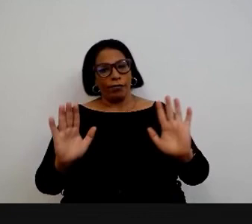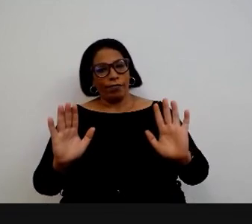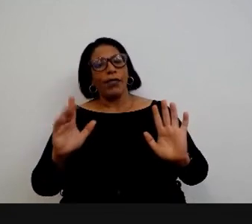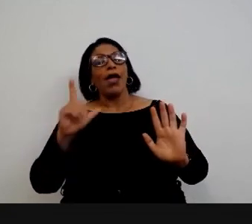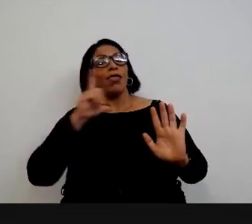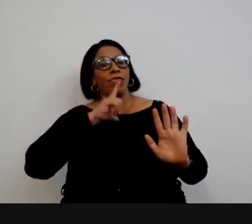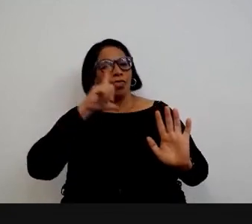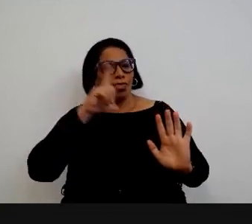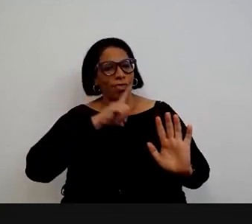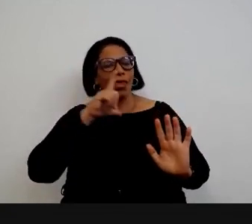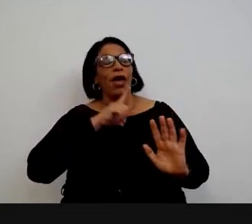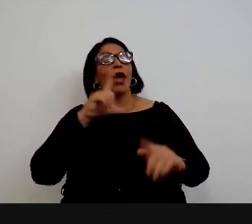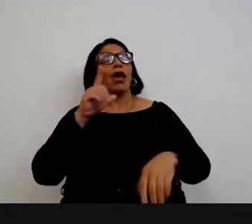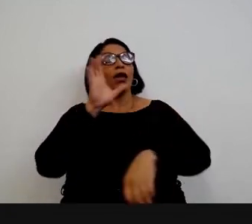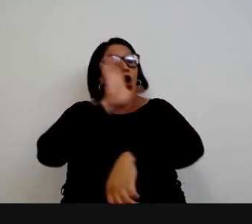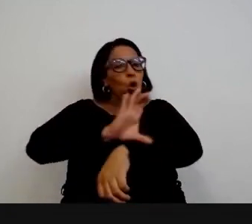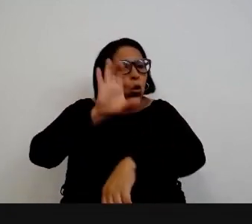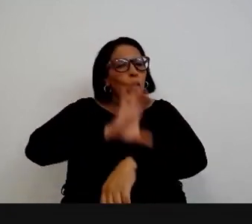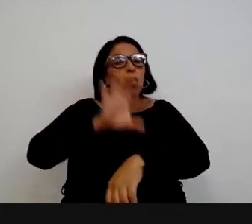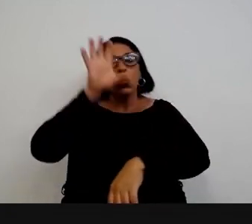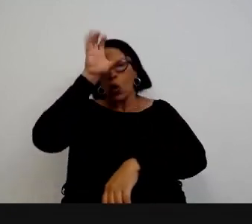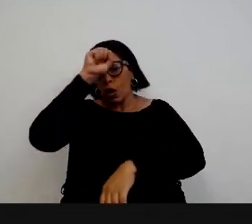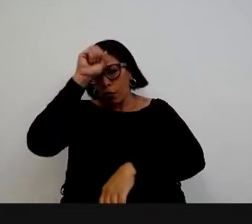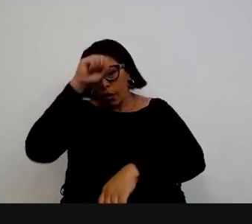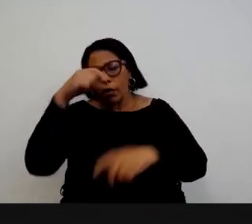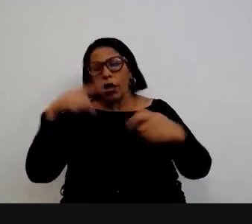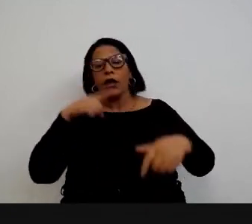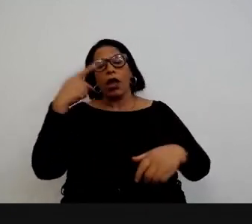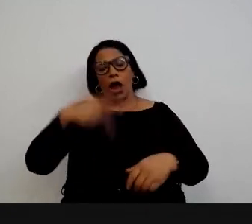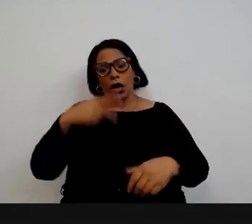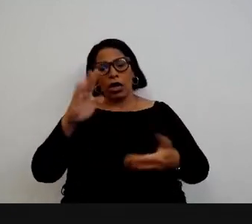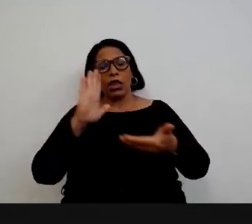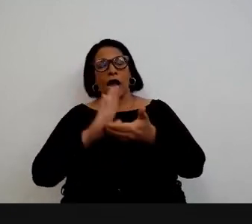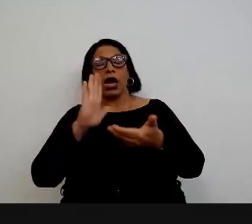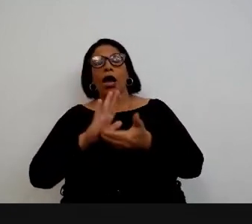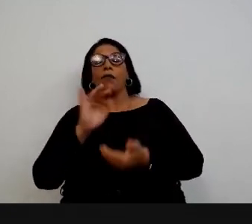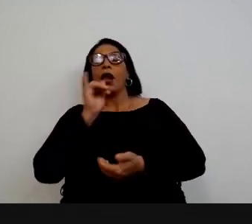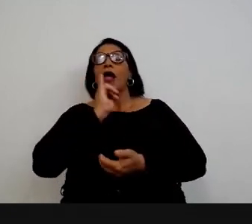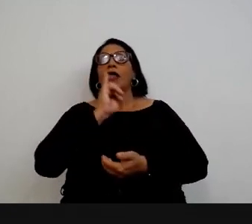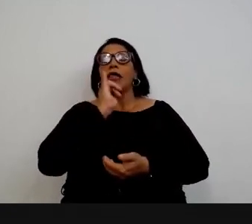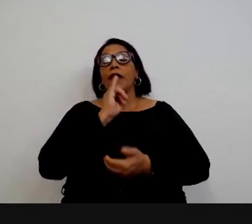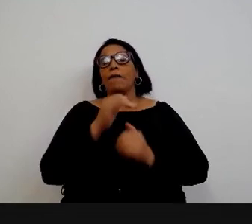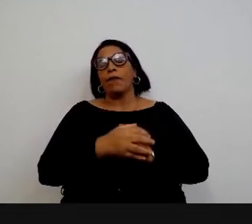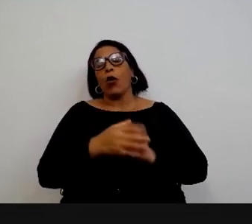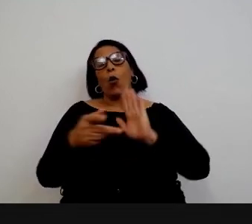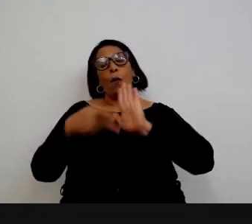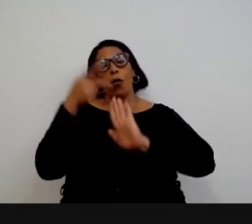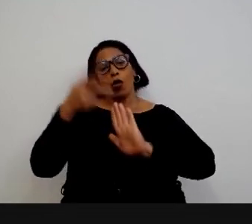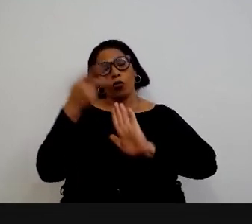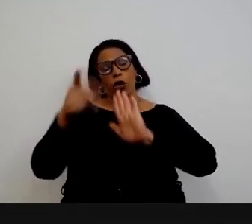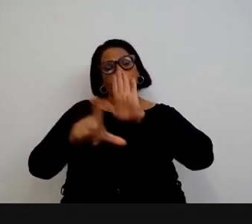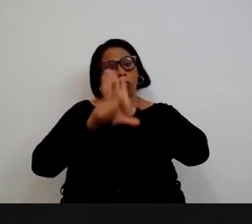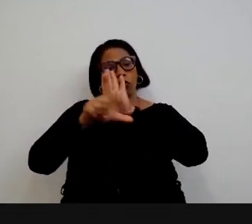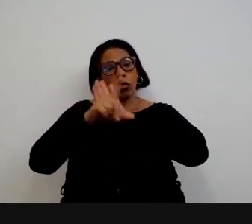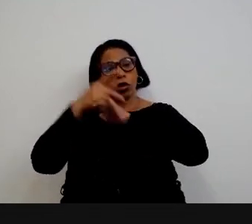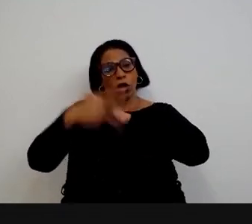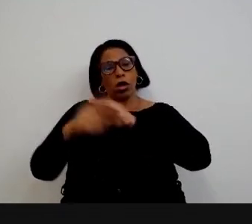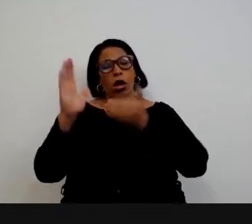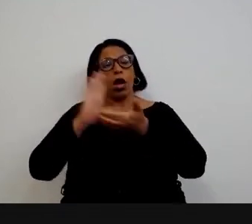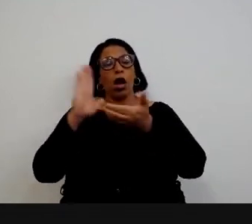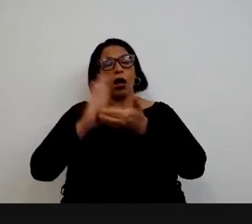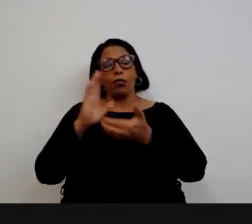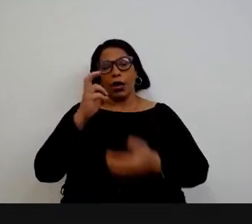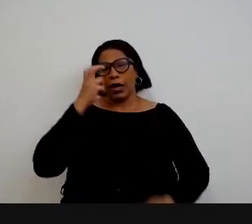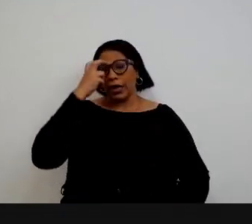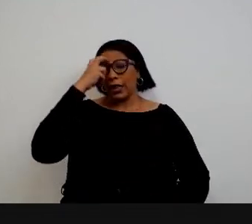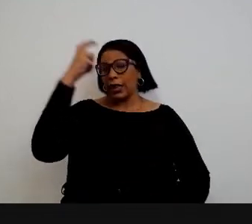existe passou aqui pela essa casa pela câmara por exemplo um projeto de lei da inteligência